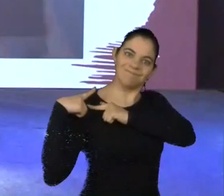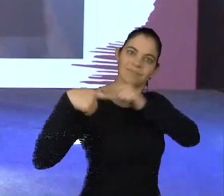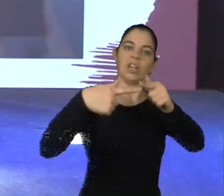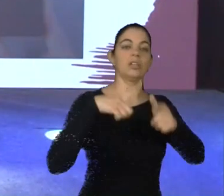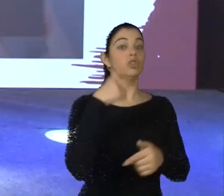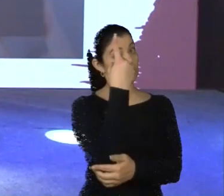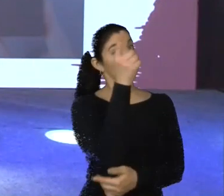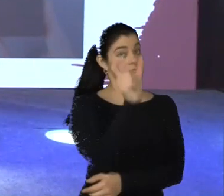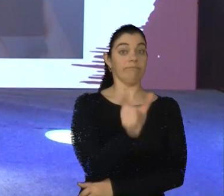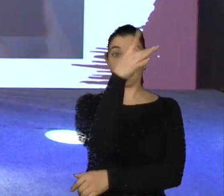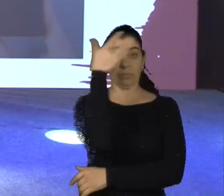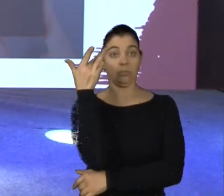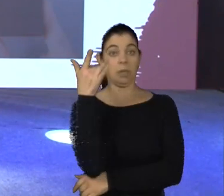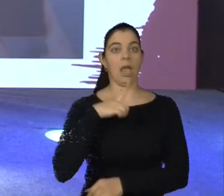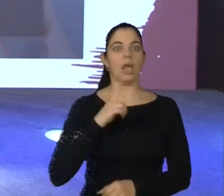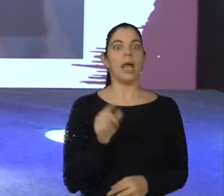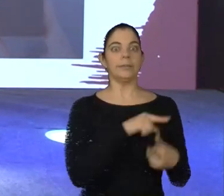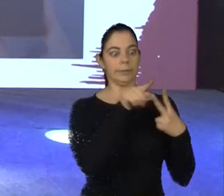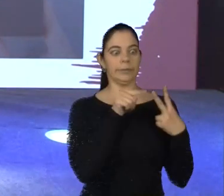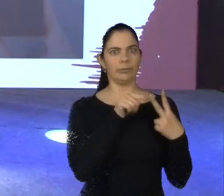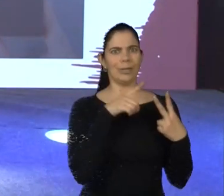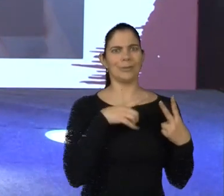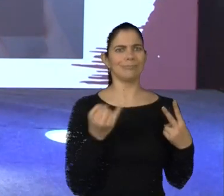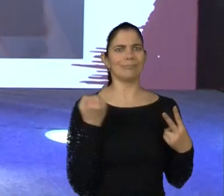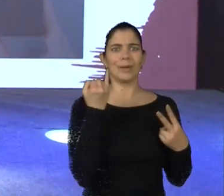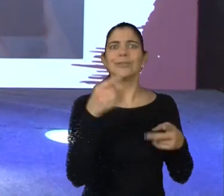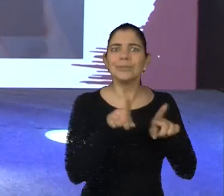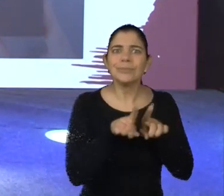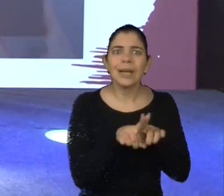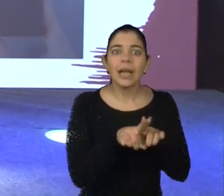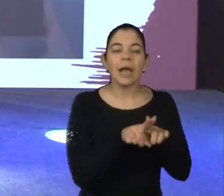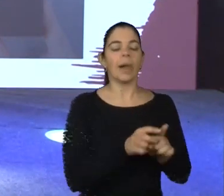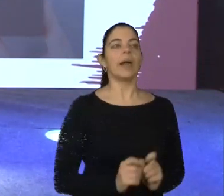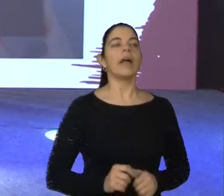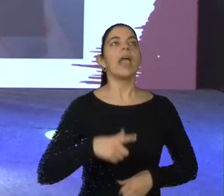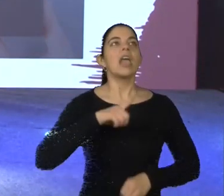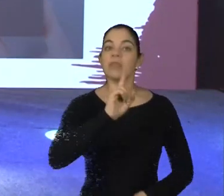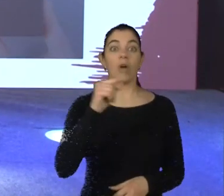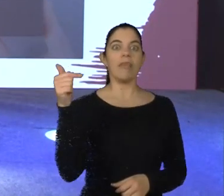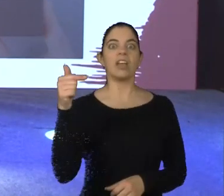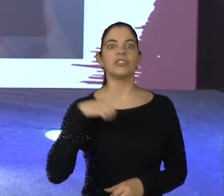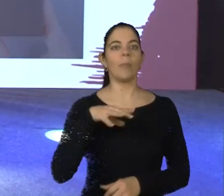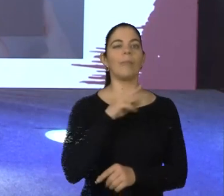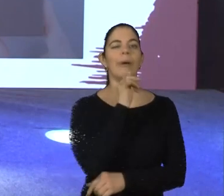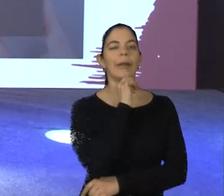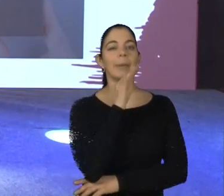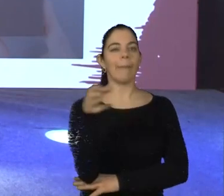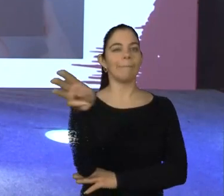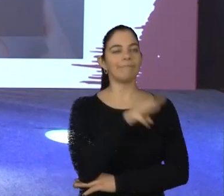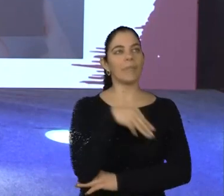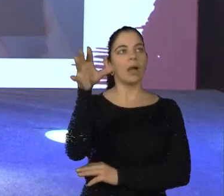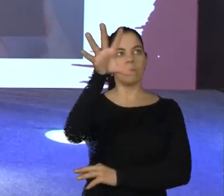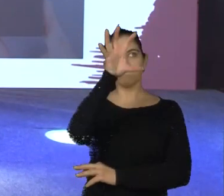Segundo ponto extremamente importante, para não impactar de uma forma negativa o destino de ninguém, é o desenvolvimento da memória, que é a capacidade de a